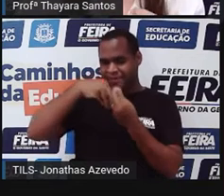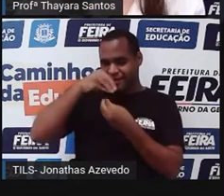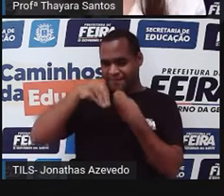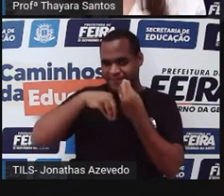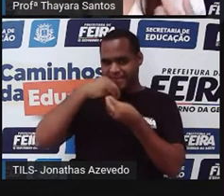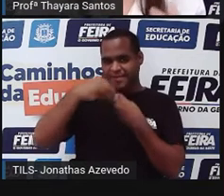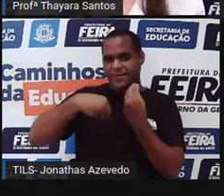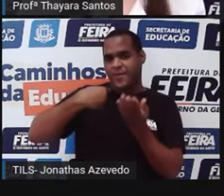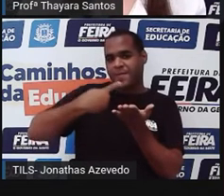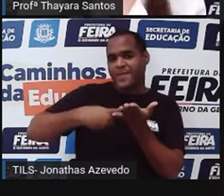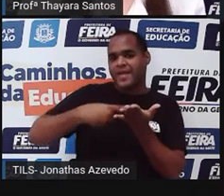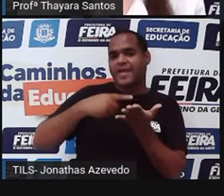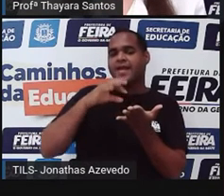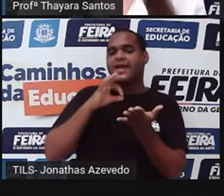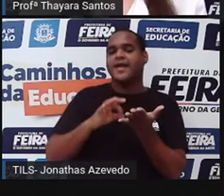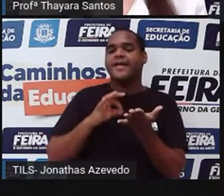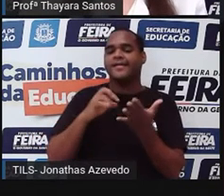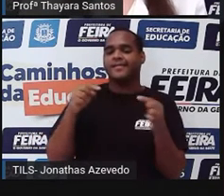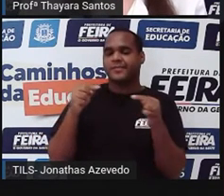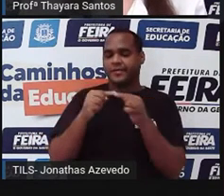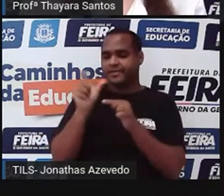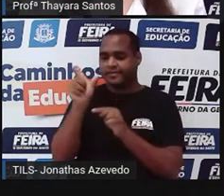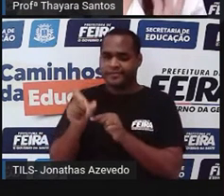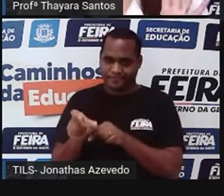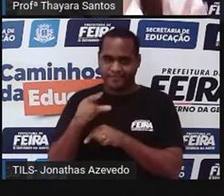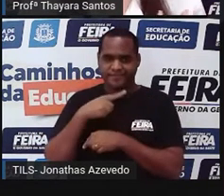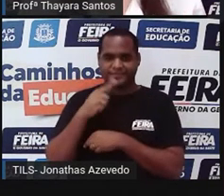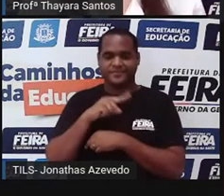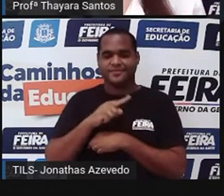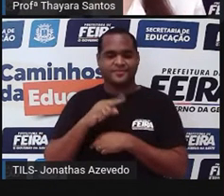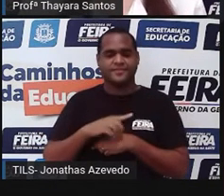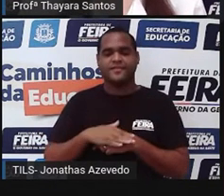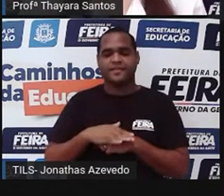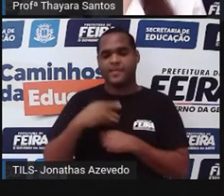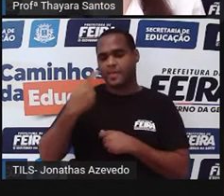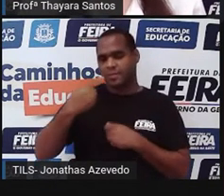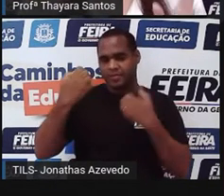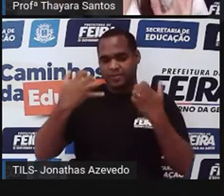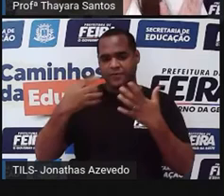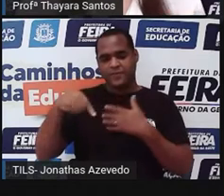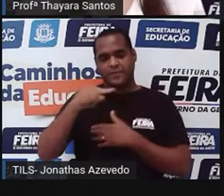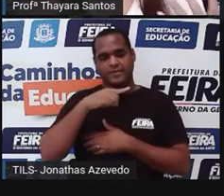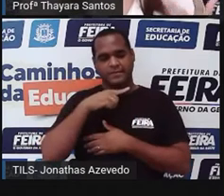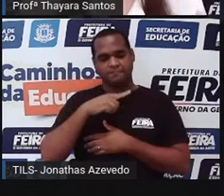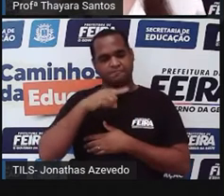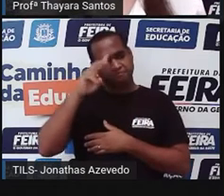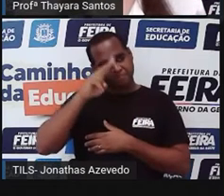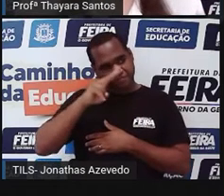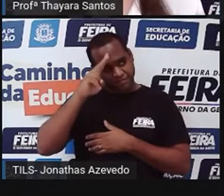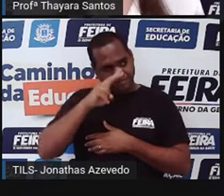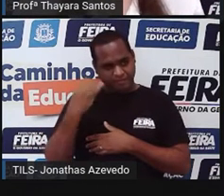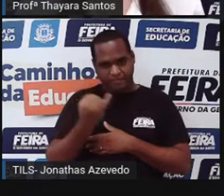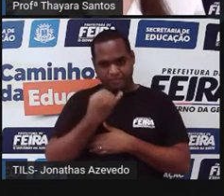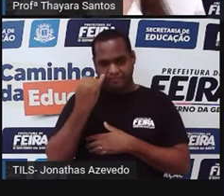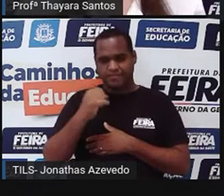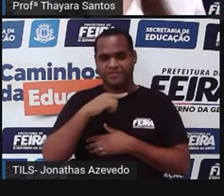combinaram e formaram as nossas características. Então essa é a primeira coisa que a gente tem que relembrar aí.